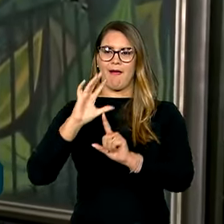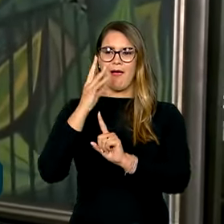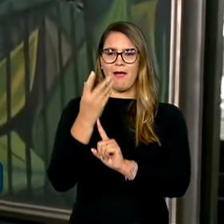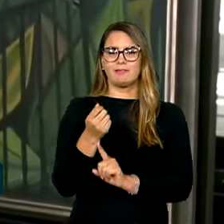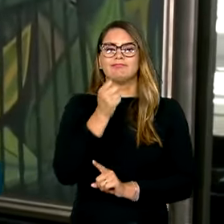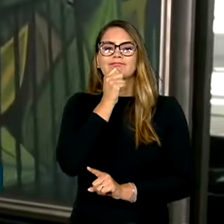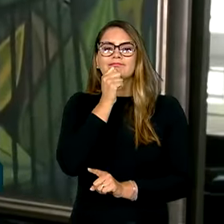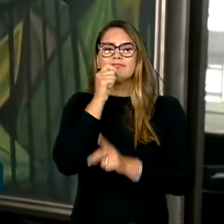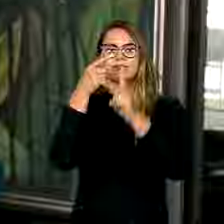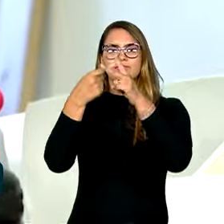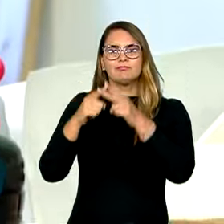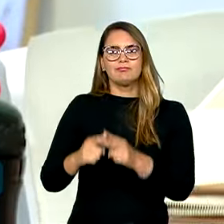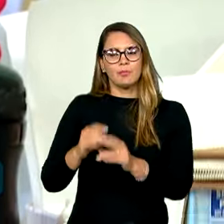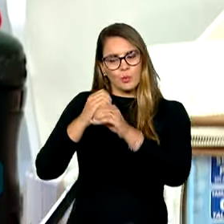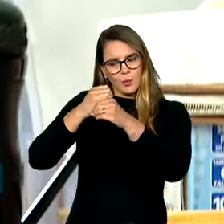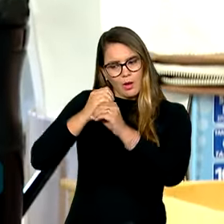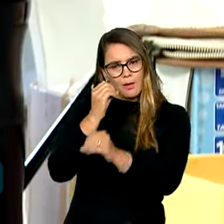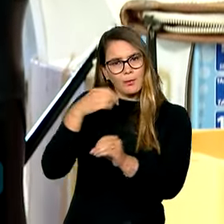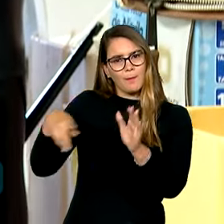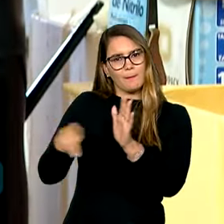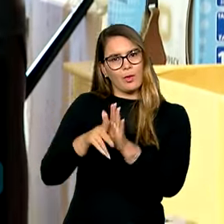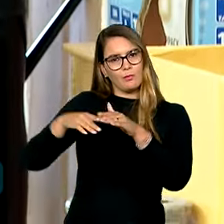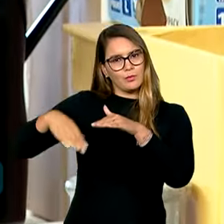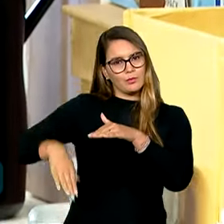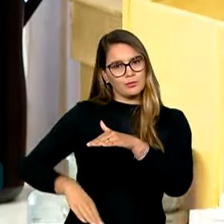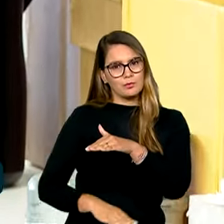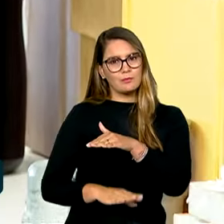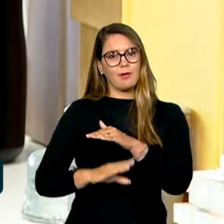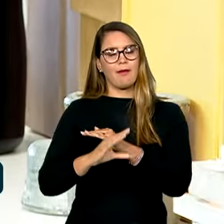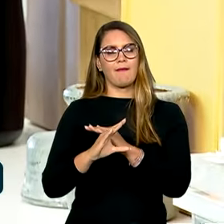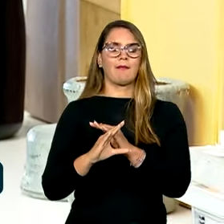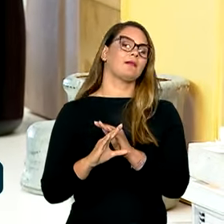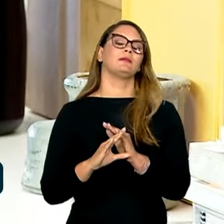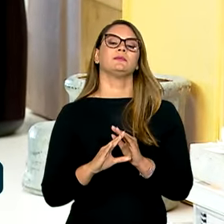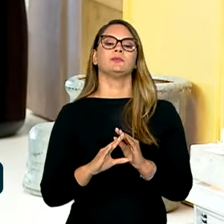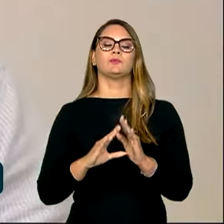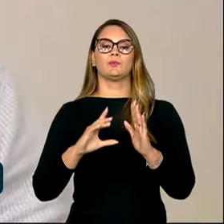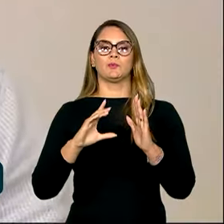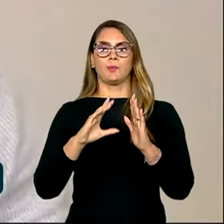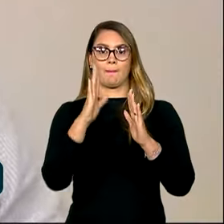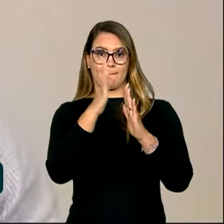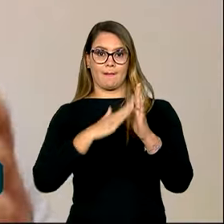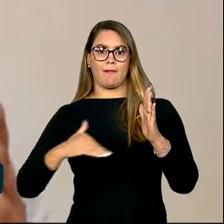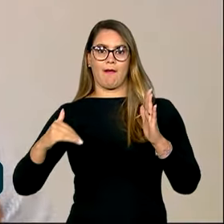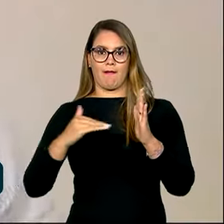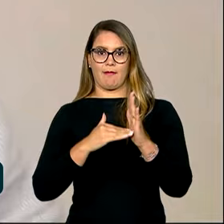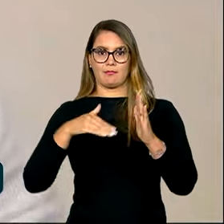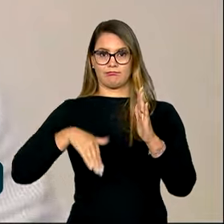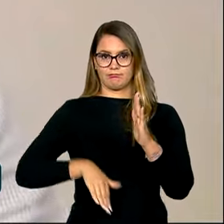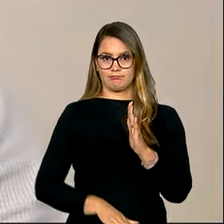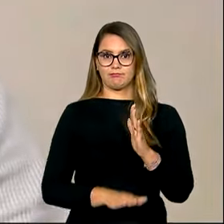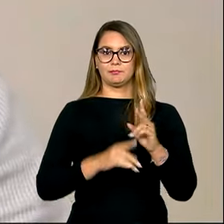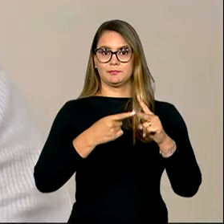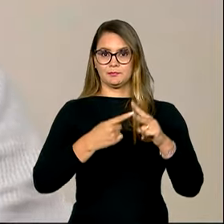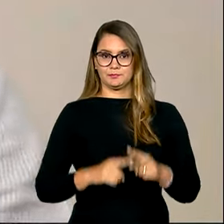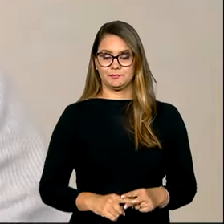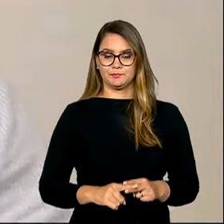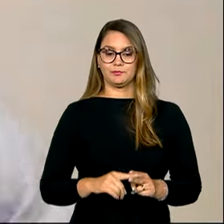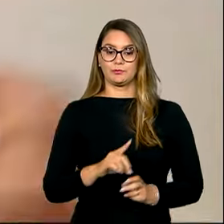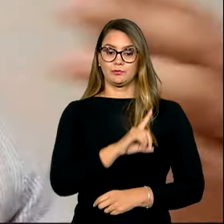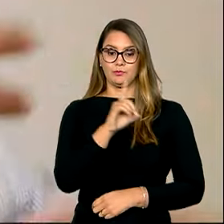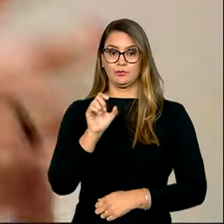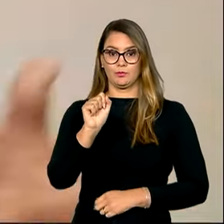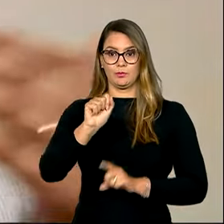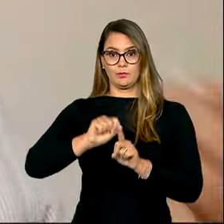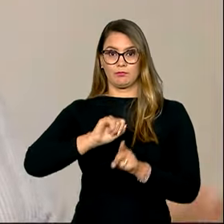restauração no laboratório montado no subsolo da Capela do Palácio da Alvorada. O 8 de janeiro é uma continuação, em